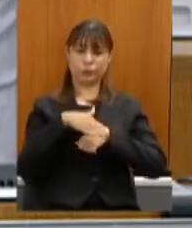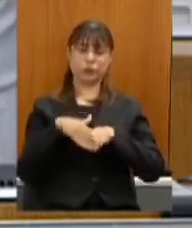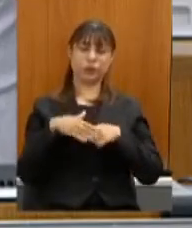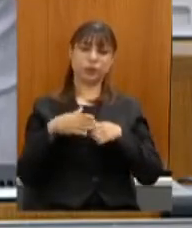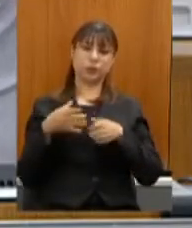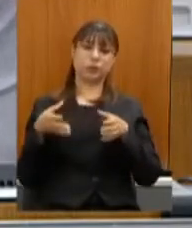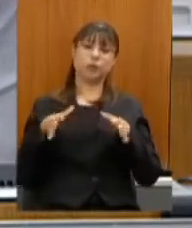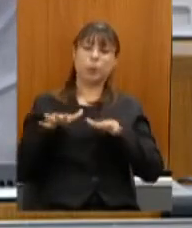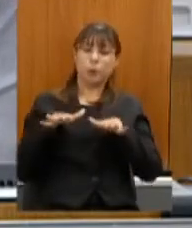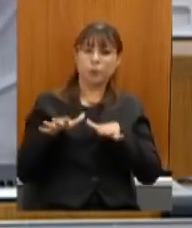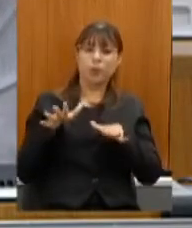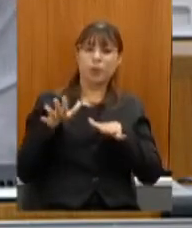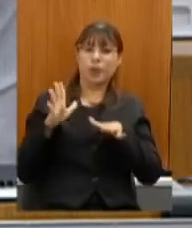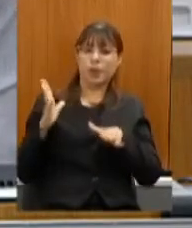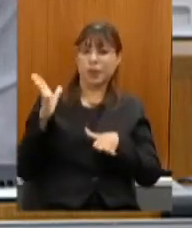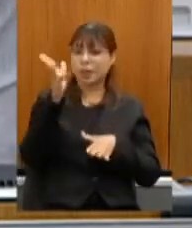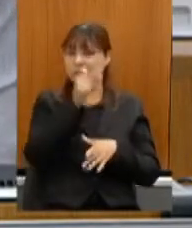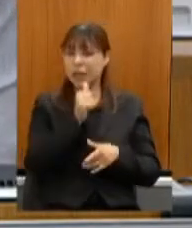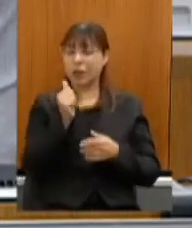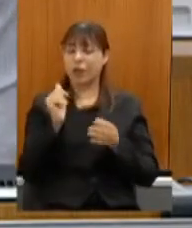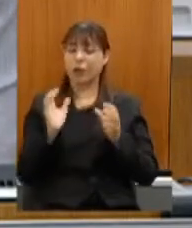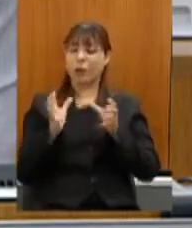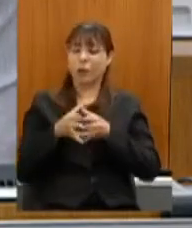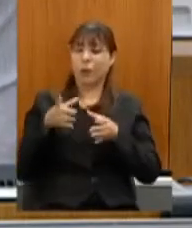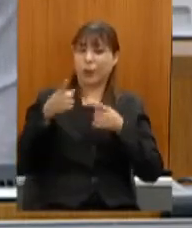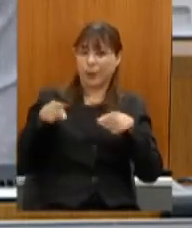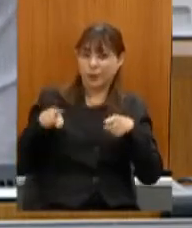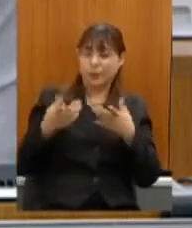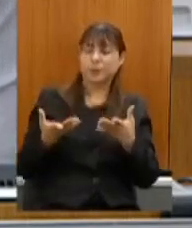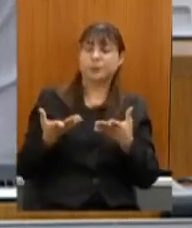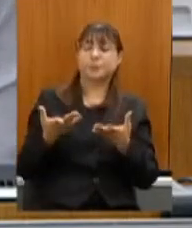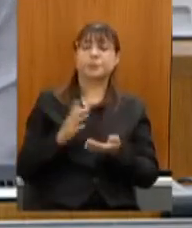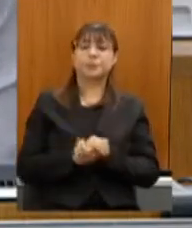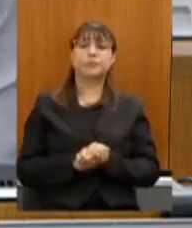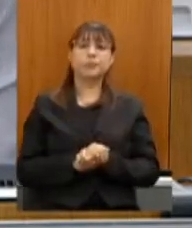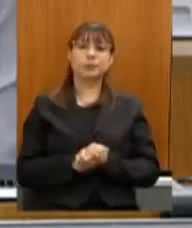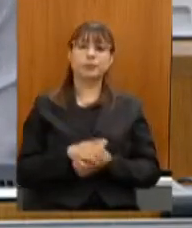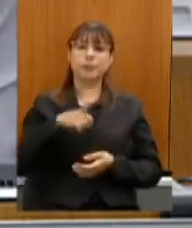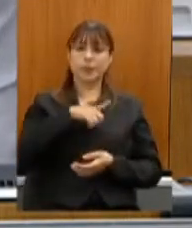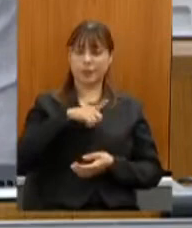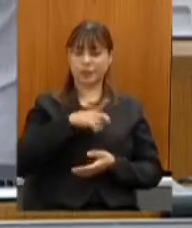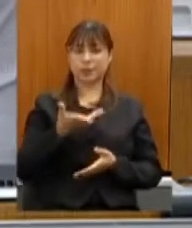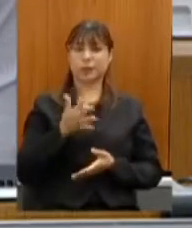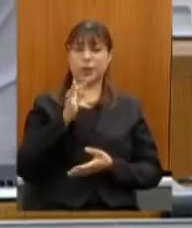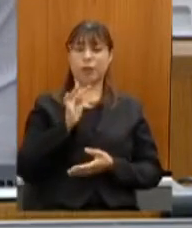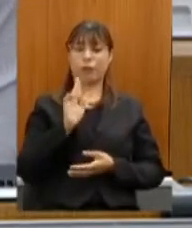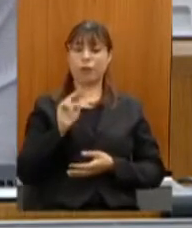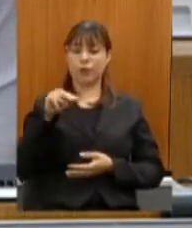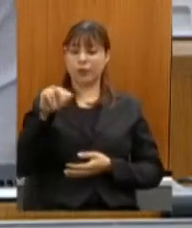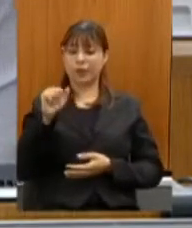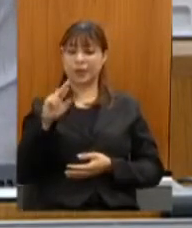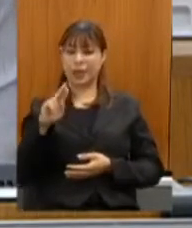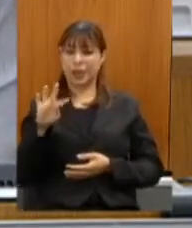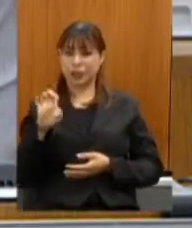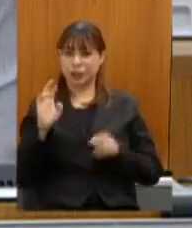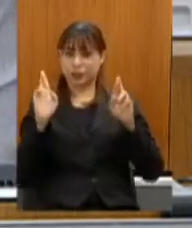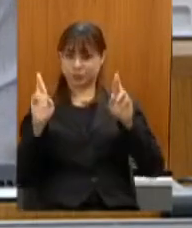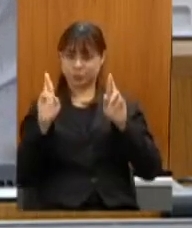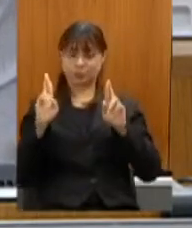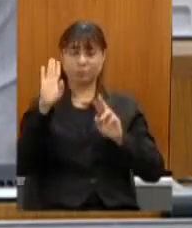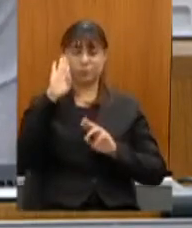que já está ocupando a Funarte a Funarte é no Brasil quem mais cuida das bandas é ela que distribui os